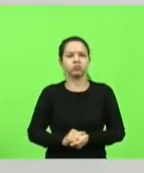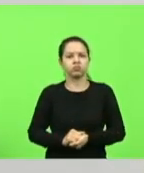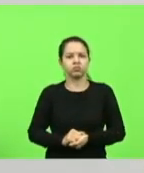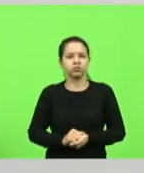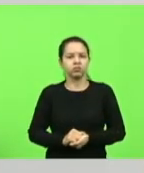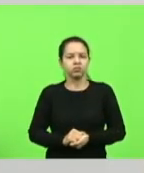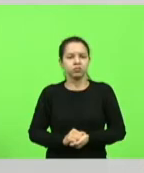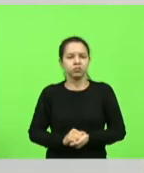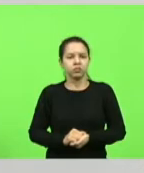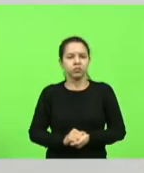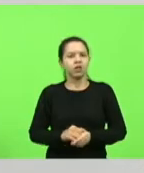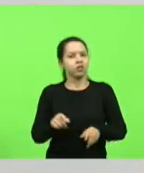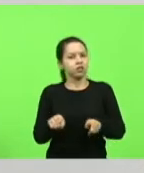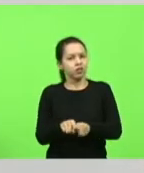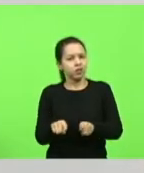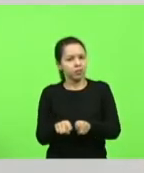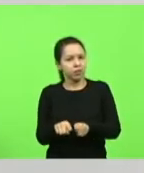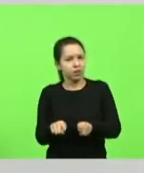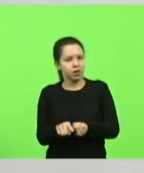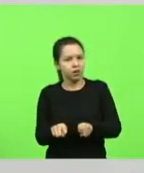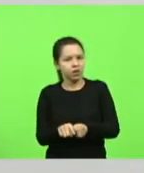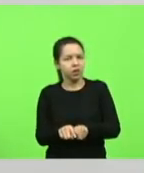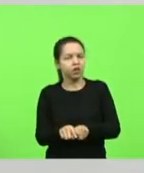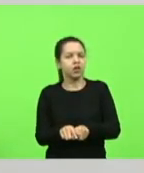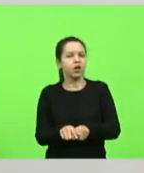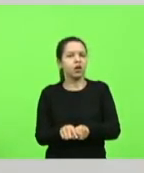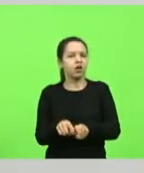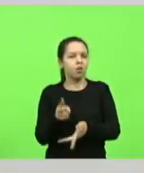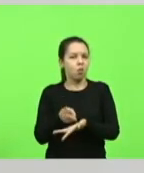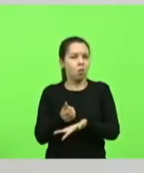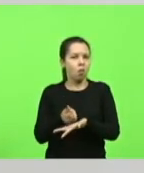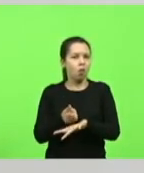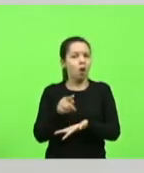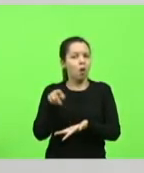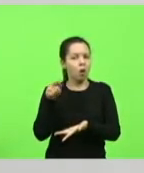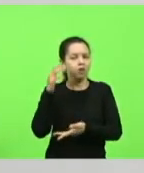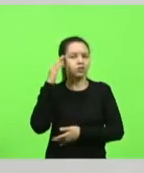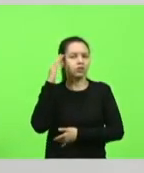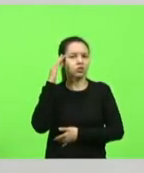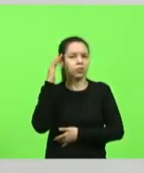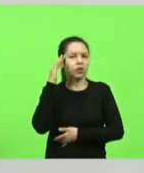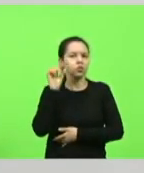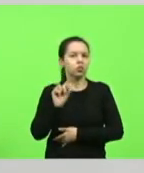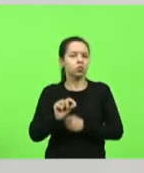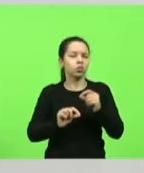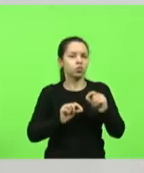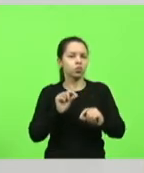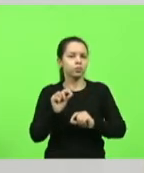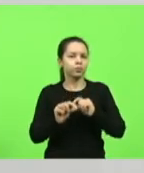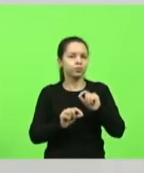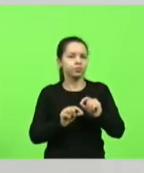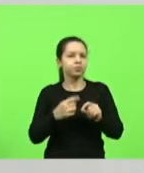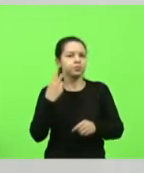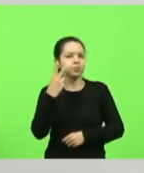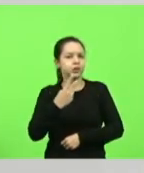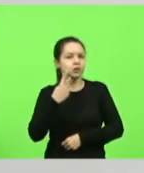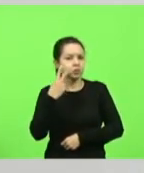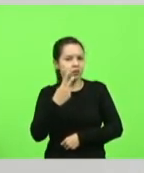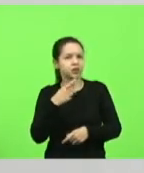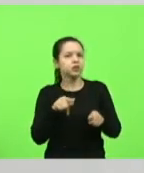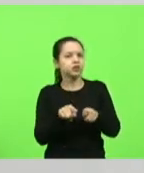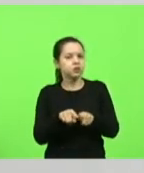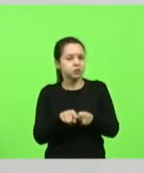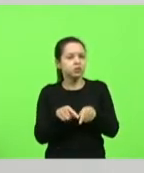da mesma forma ao entendimento de que o parlamentar também é um